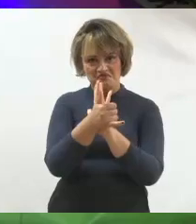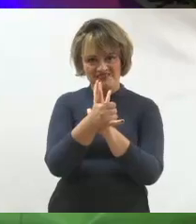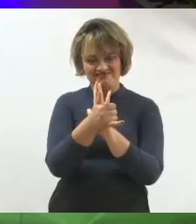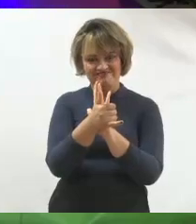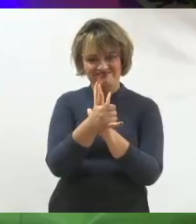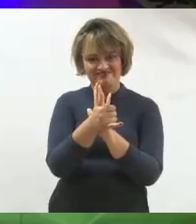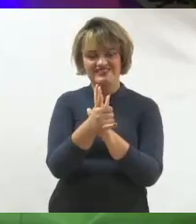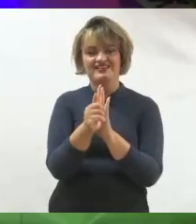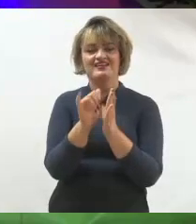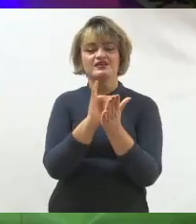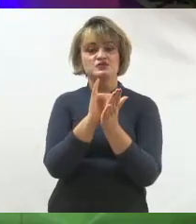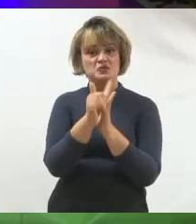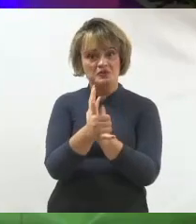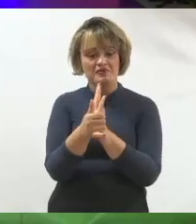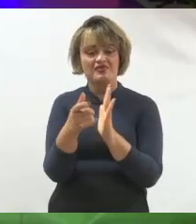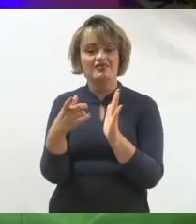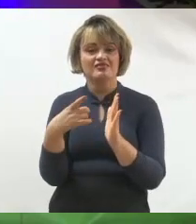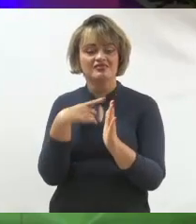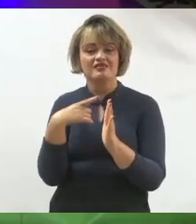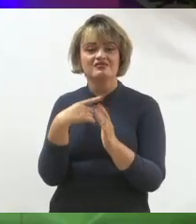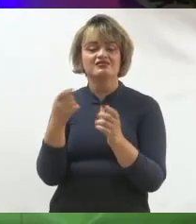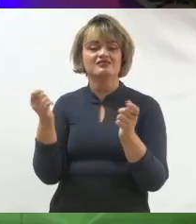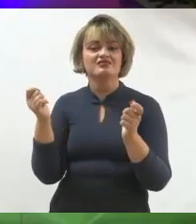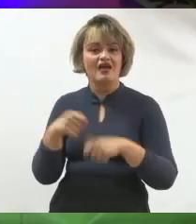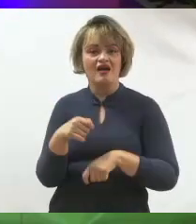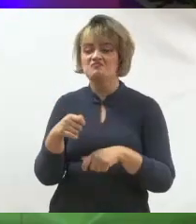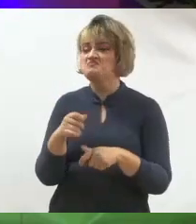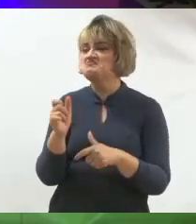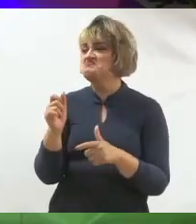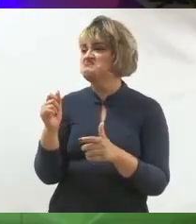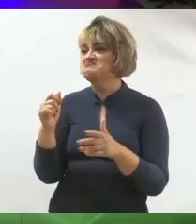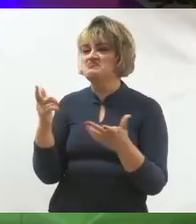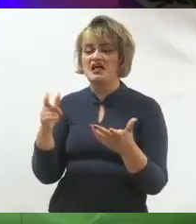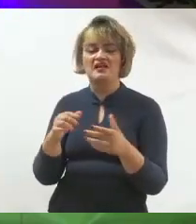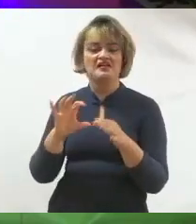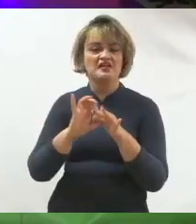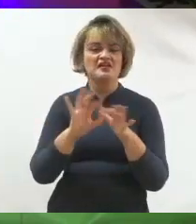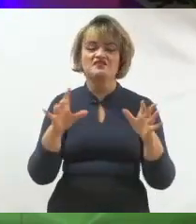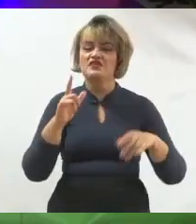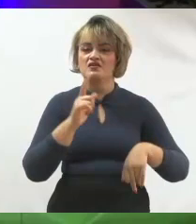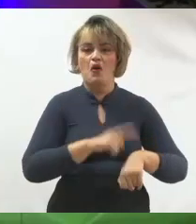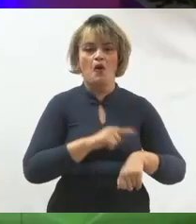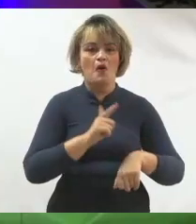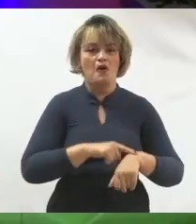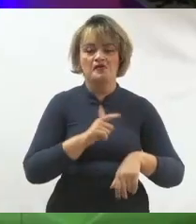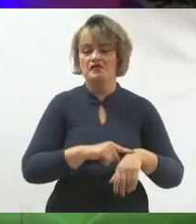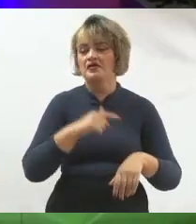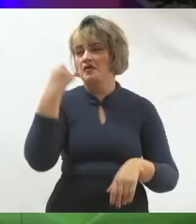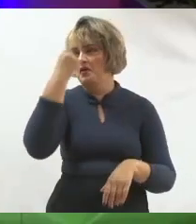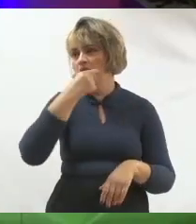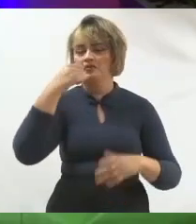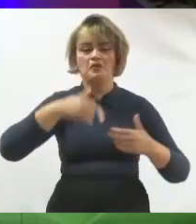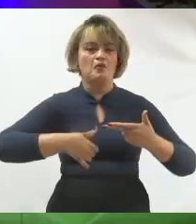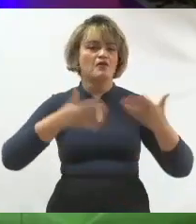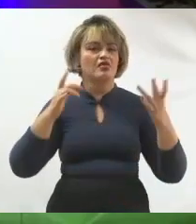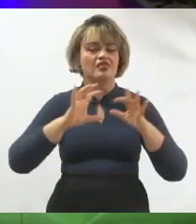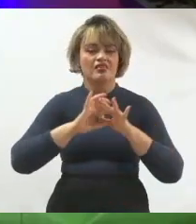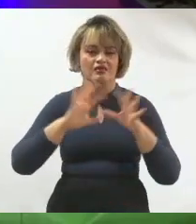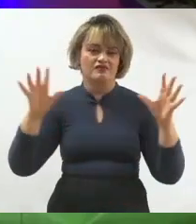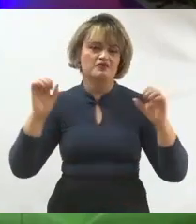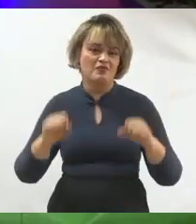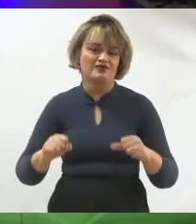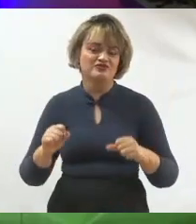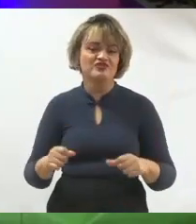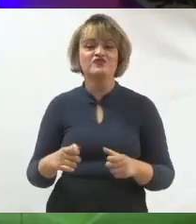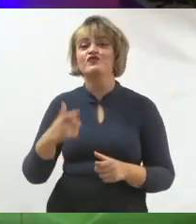demanda, a gente pode consumir o que a gente quer, a hora que a gente quer, no tempo que a gente quer, a gente é